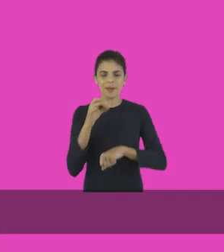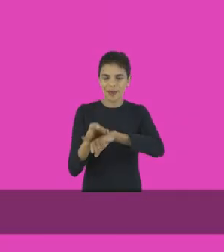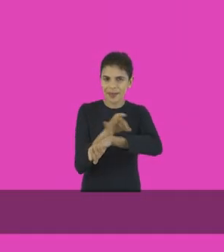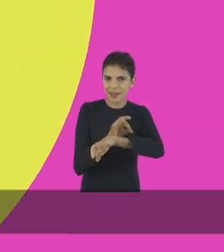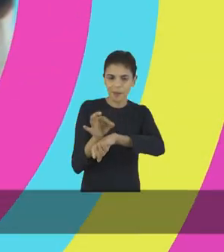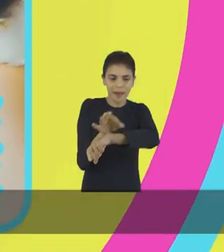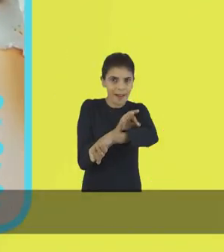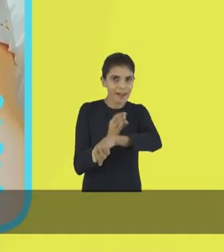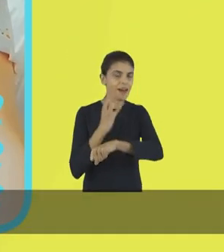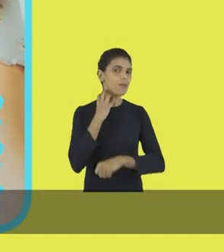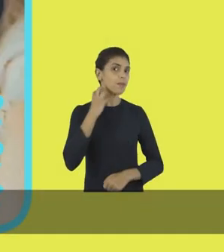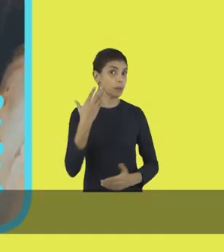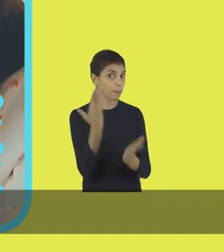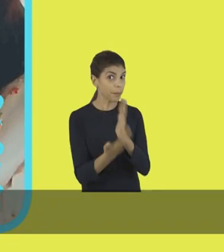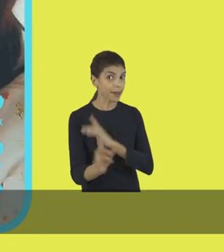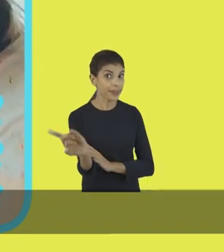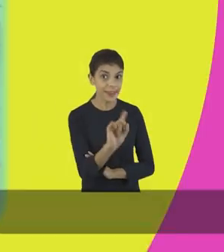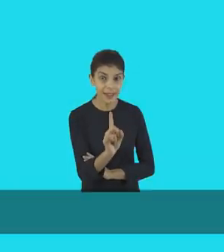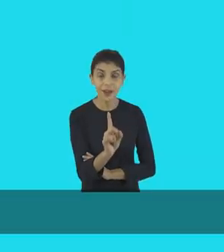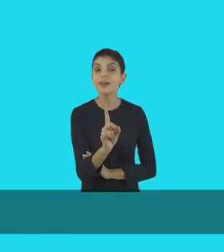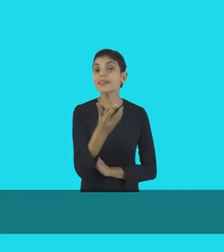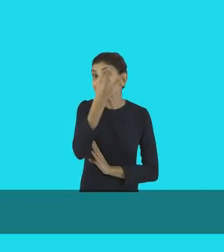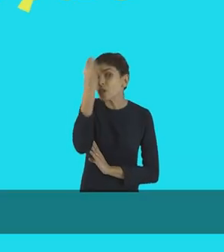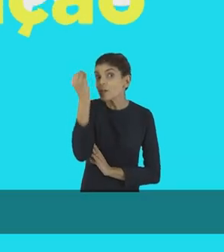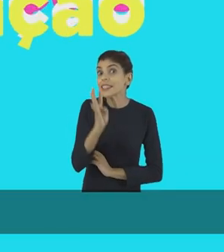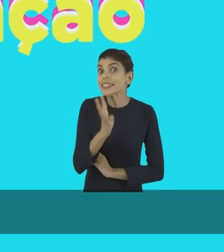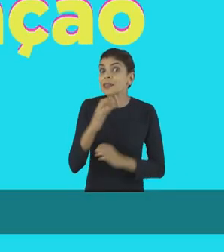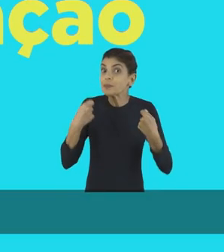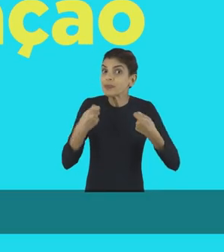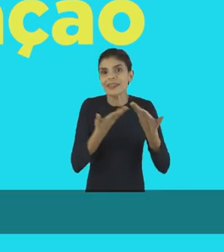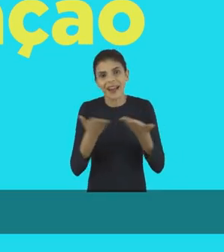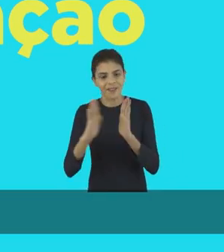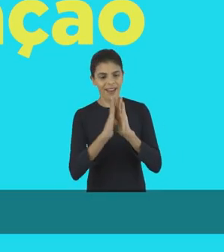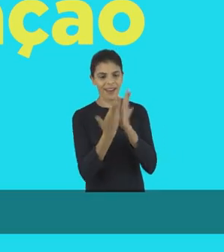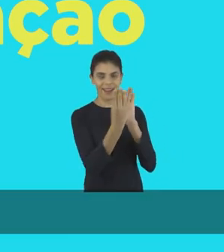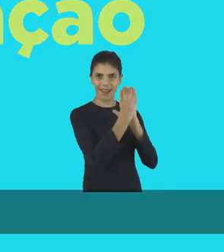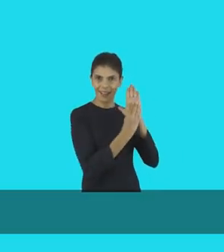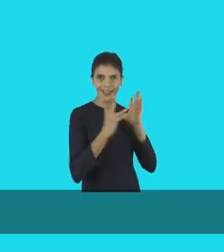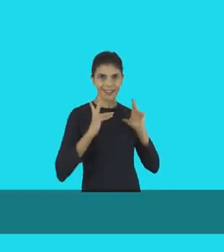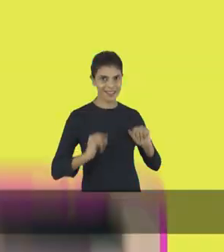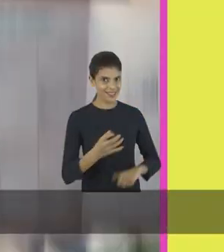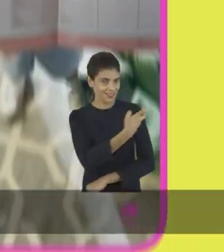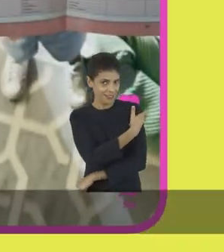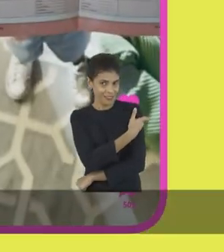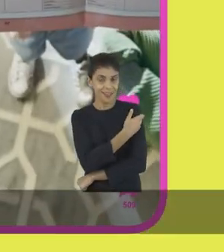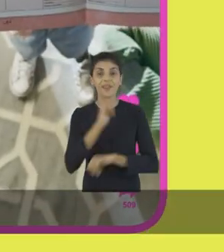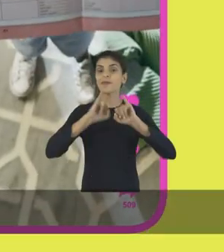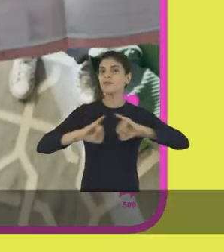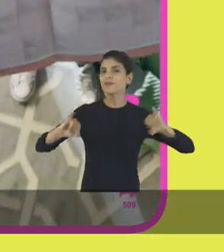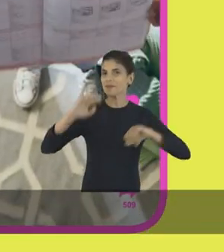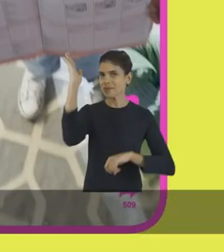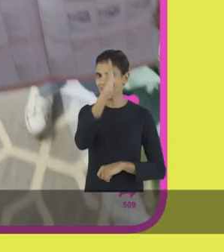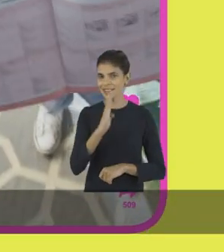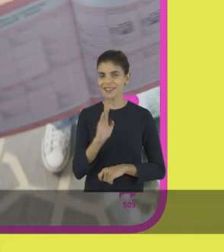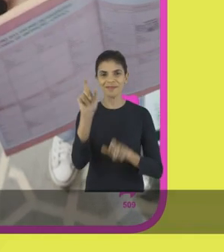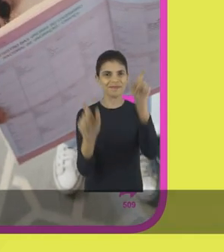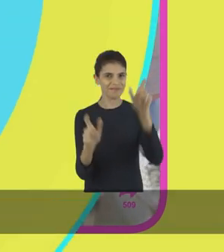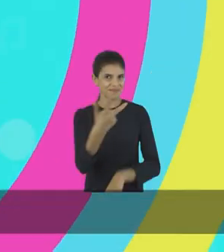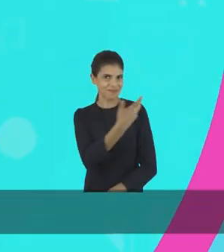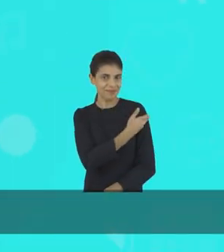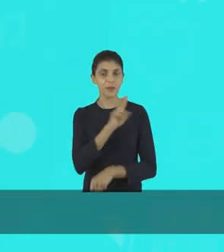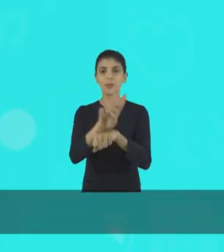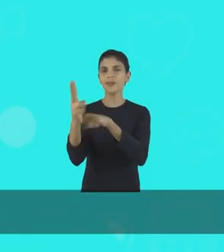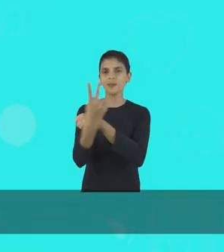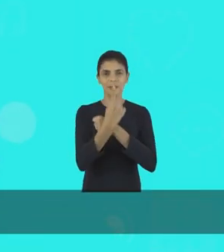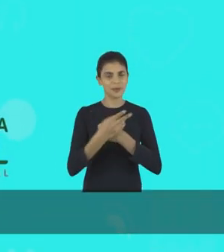e muito mais. Gente, não vai perder não, por favor. Ah, e não se esqueça, leve a caderneta de vacinação. O Movimento Vacina Brasil é mais proteção